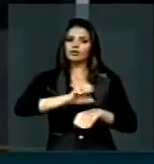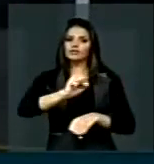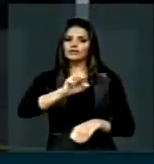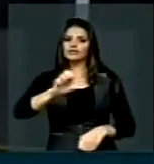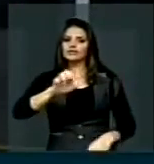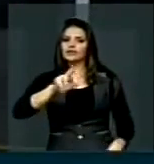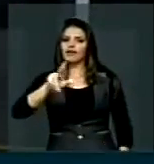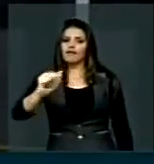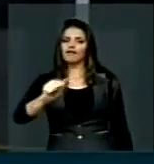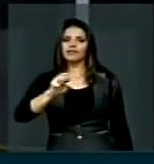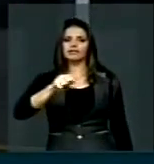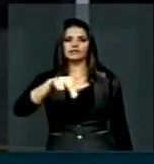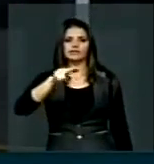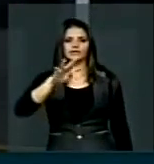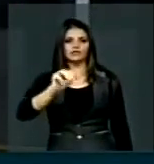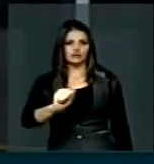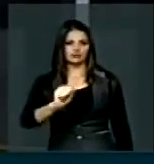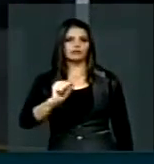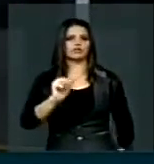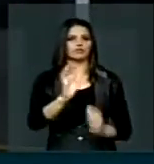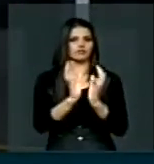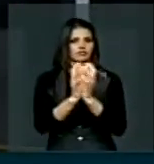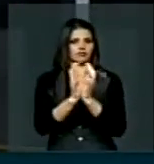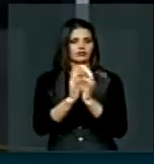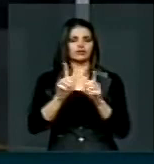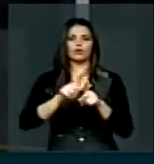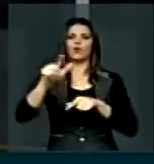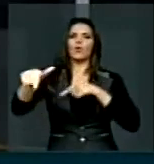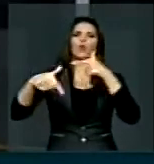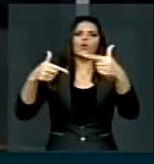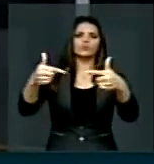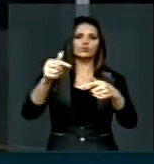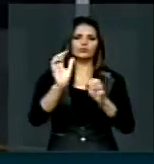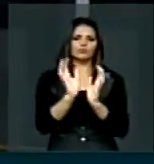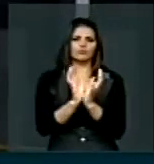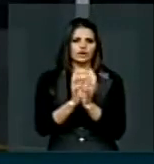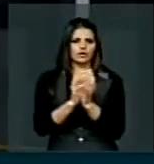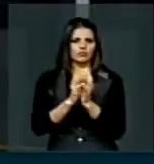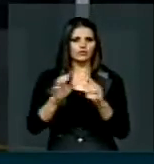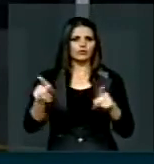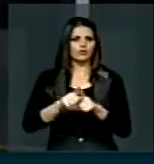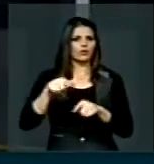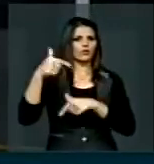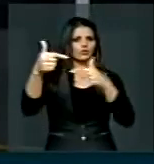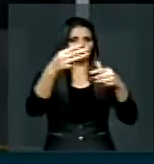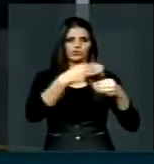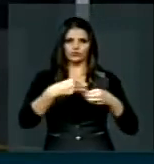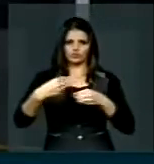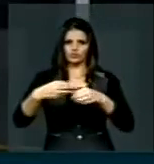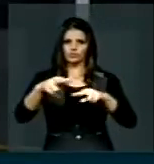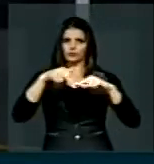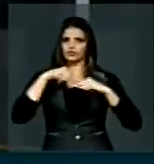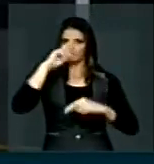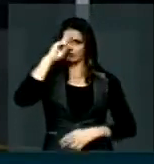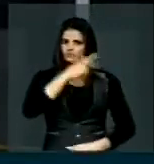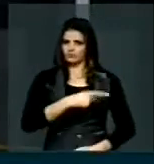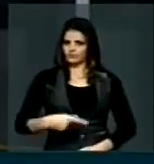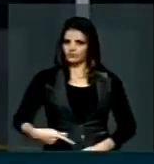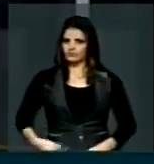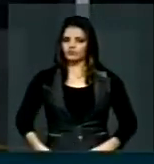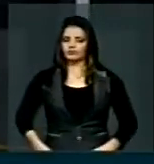da Santa, lá em Petrolina, e outros, não apenas em Pernambuco, mas em outros municípios. Por isso, senhor presidente,